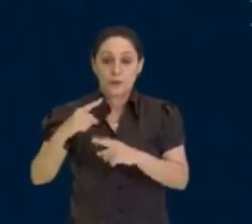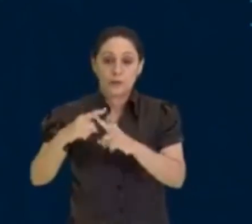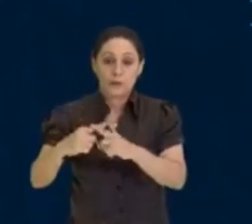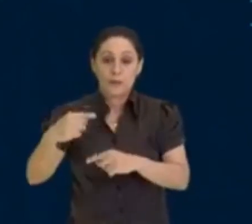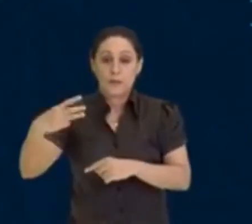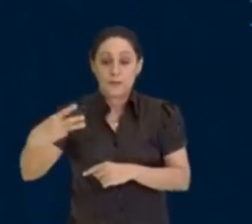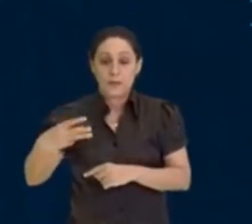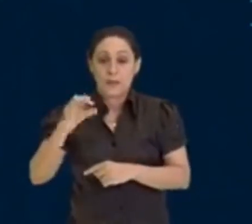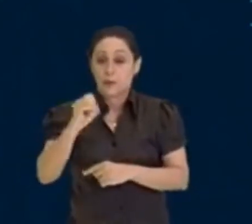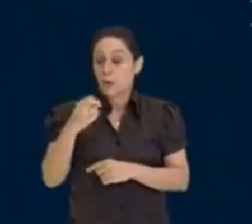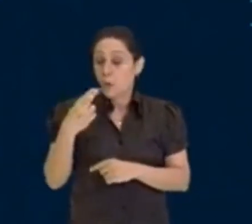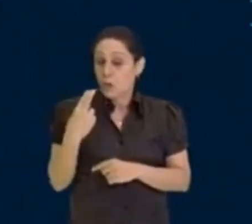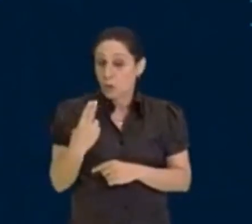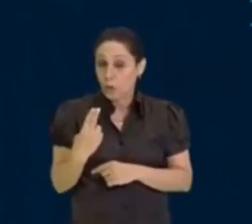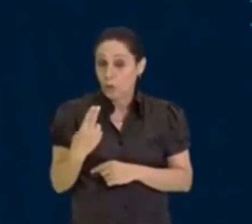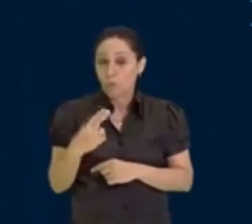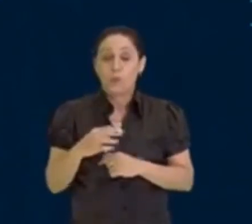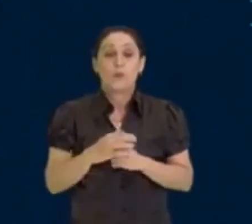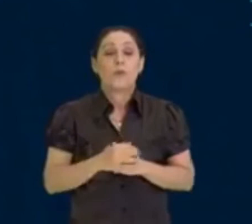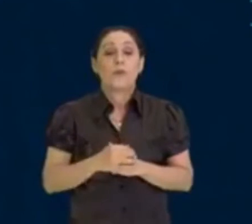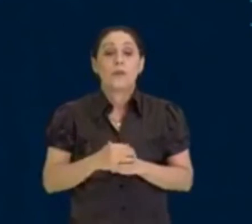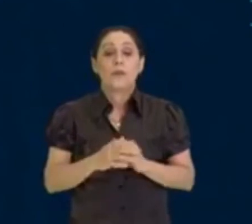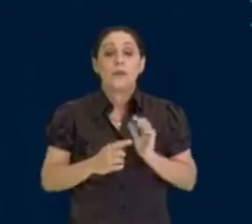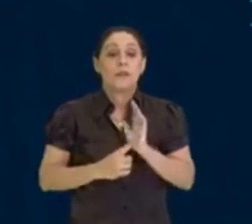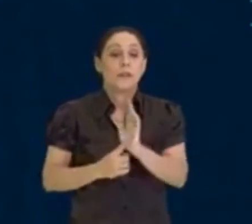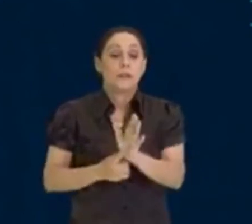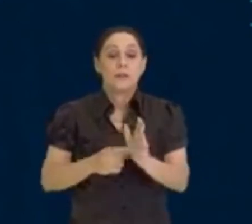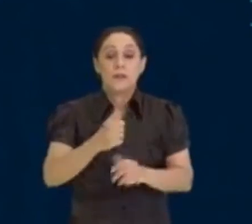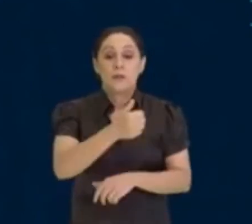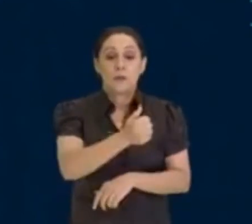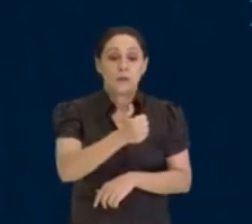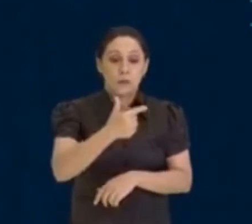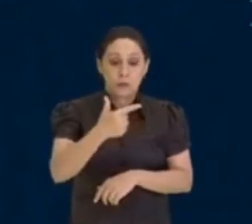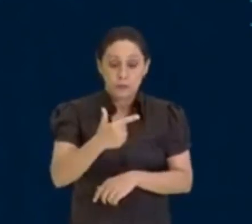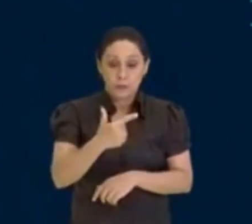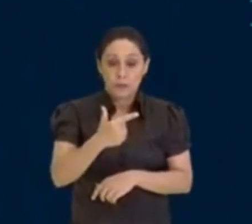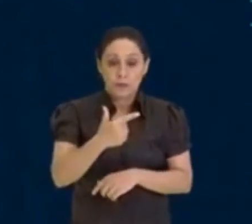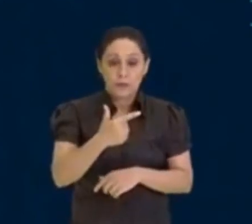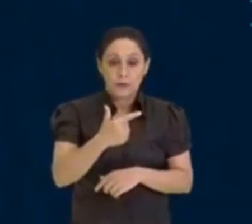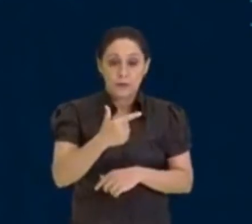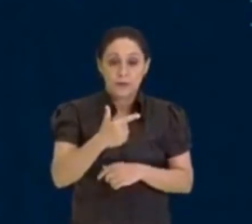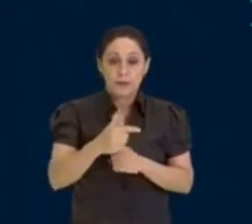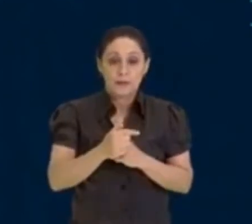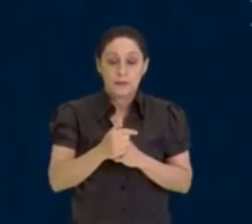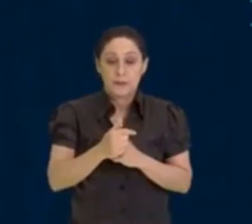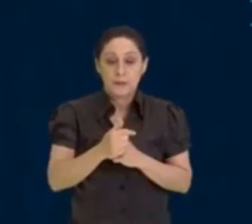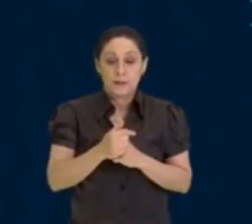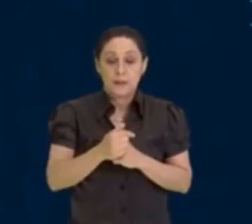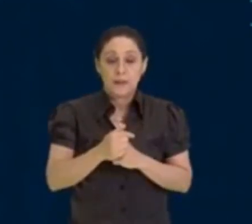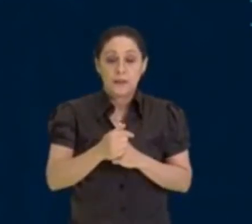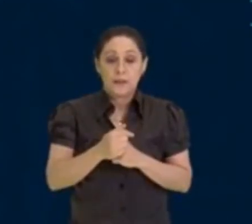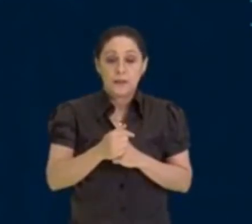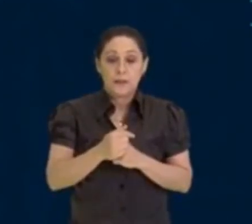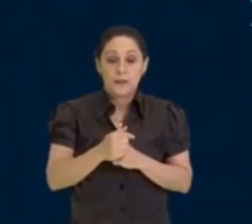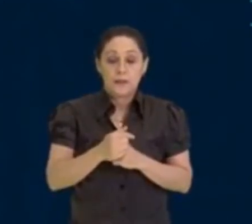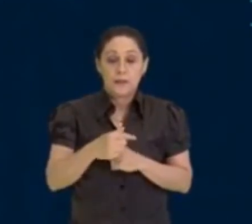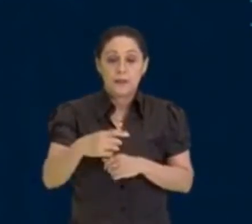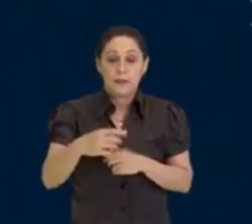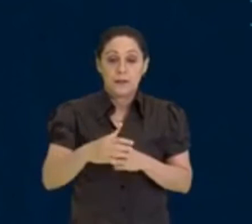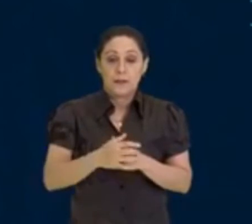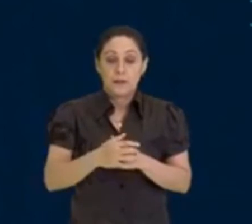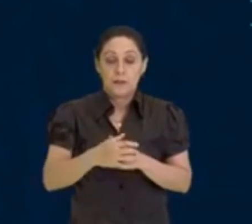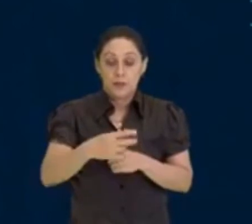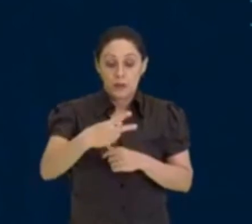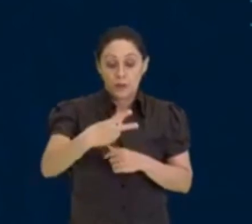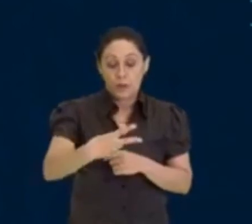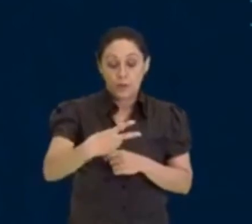ou, você pode representar o número 12 sendo em potência, né, ao